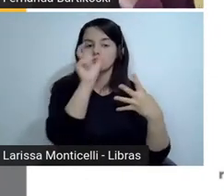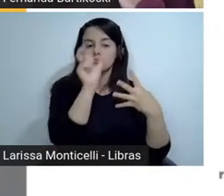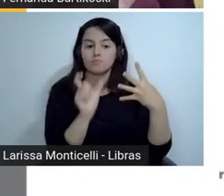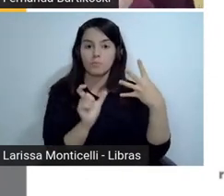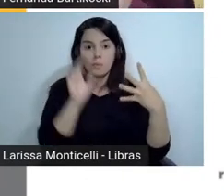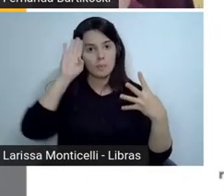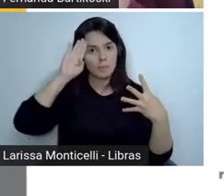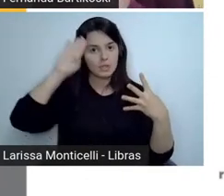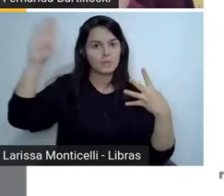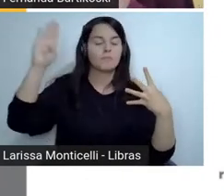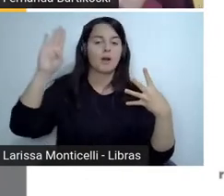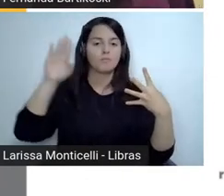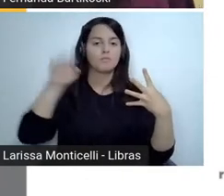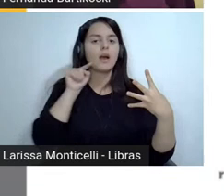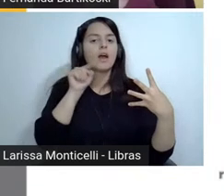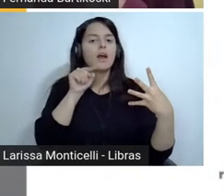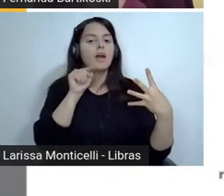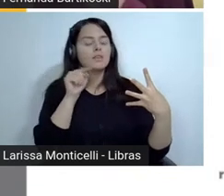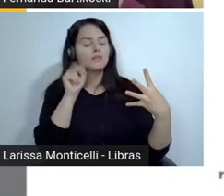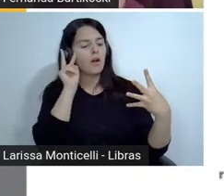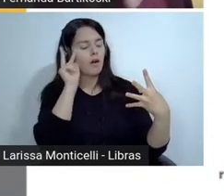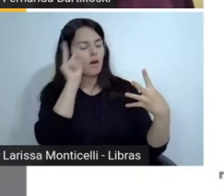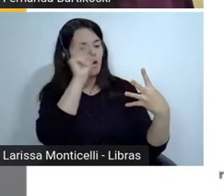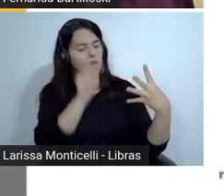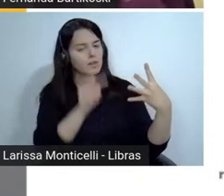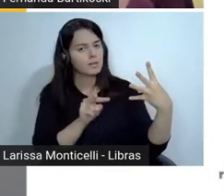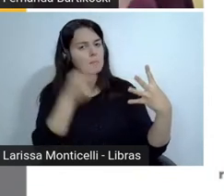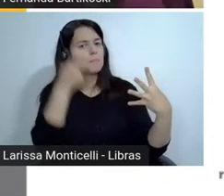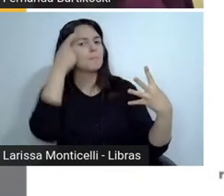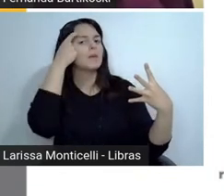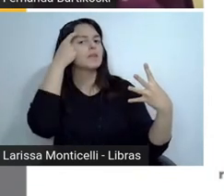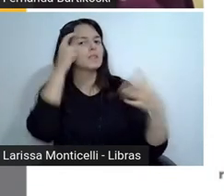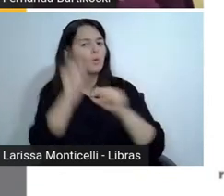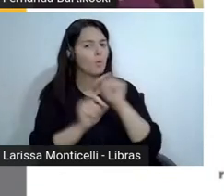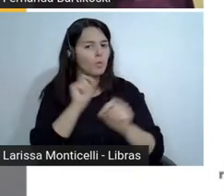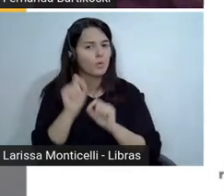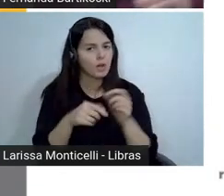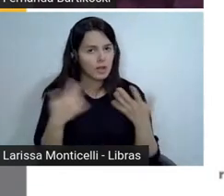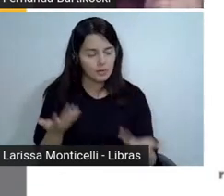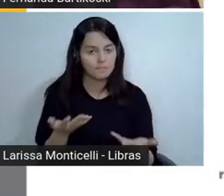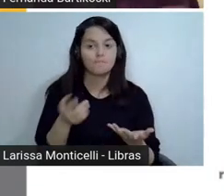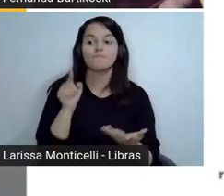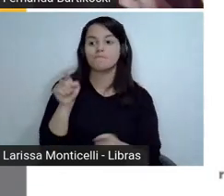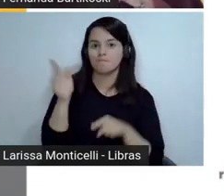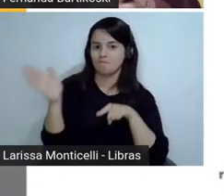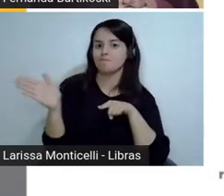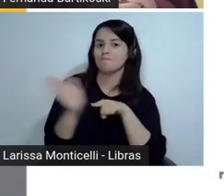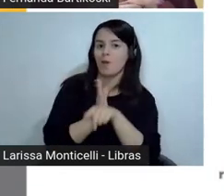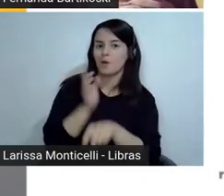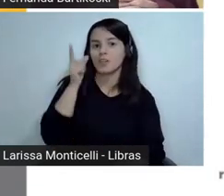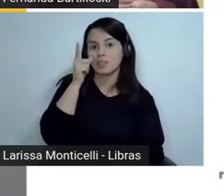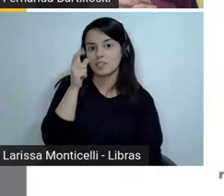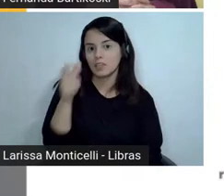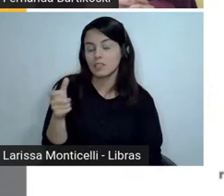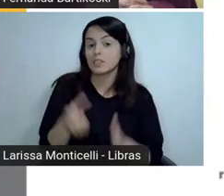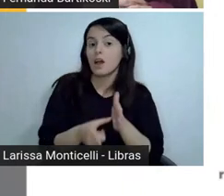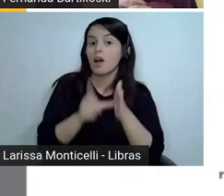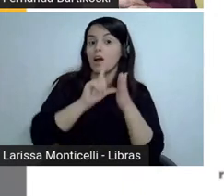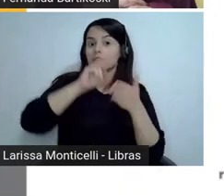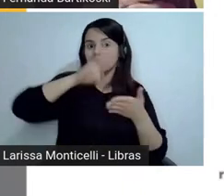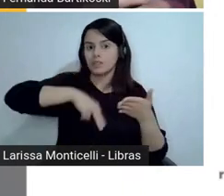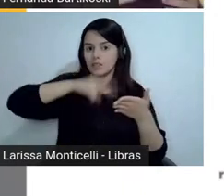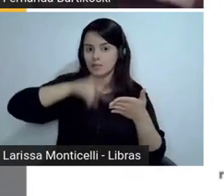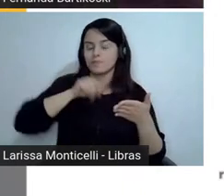detetive e enigma aqui está um primeiro questionamento bem interessante para a gente fazer antes então da leitura desse texto